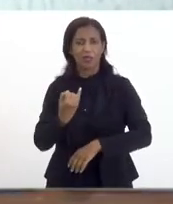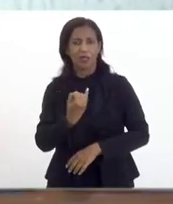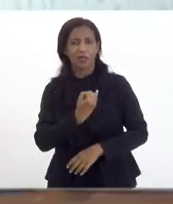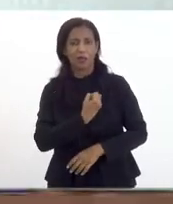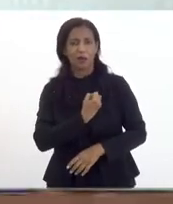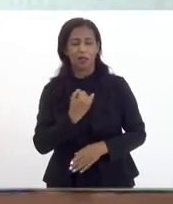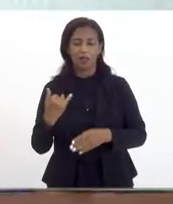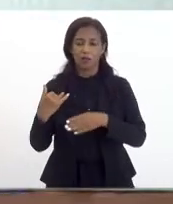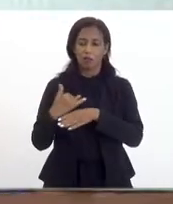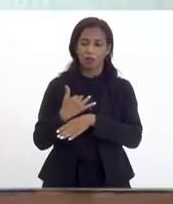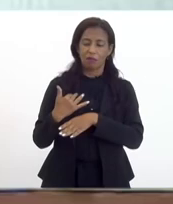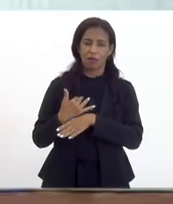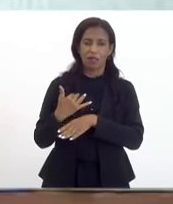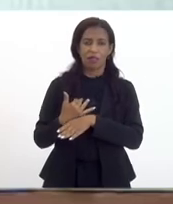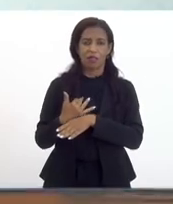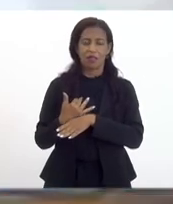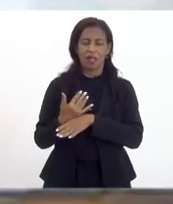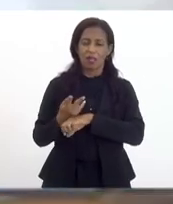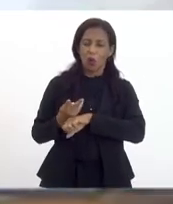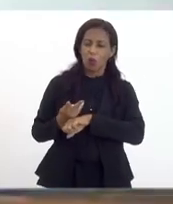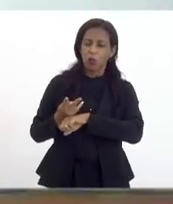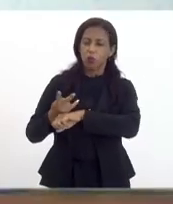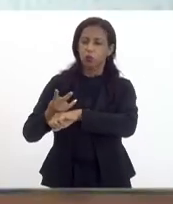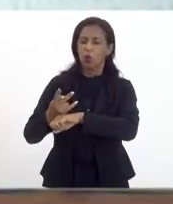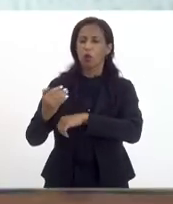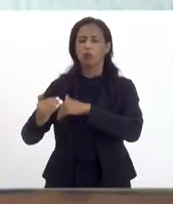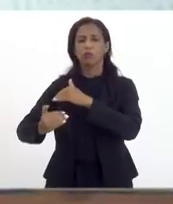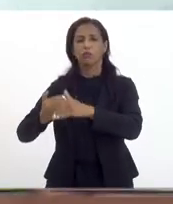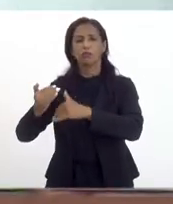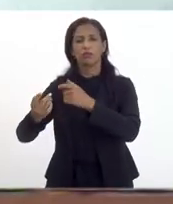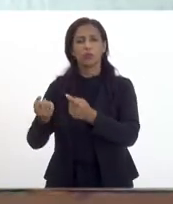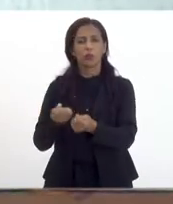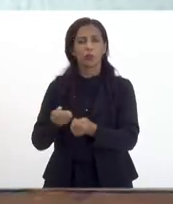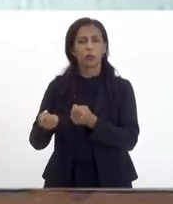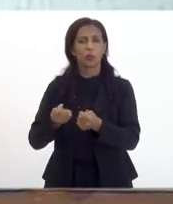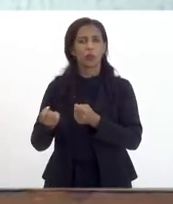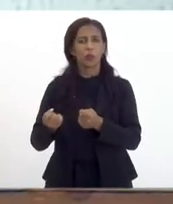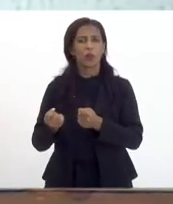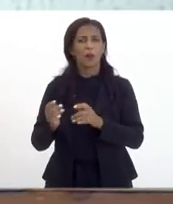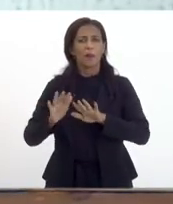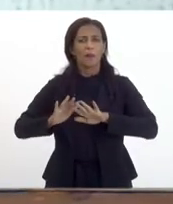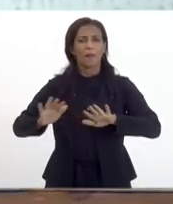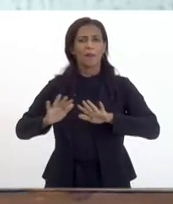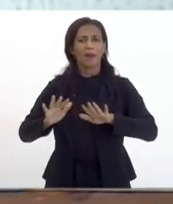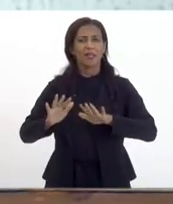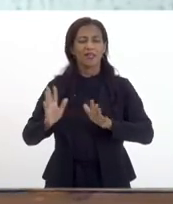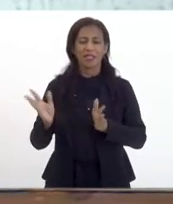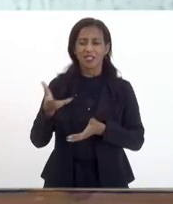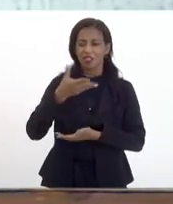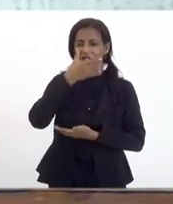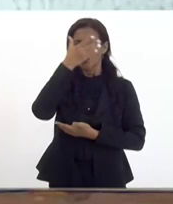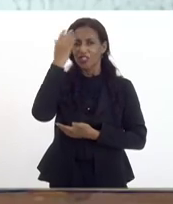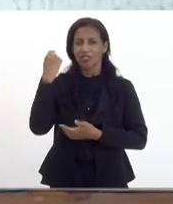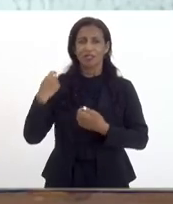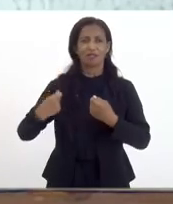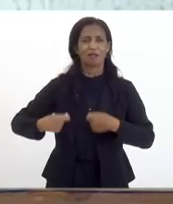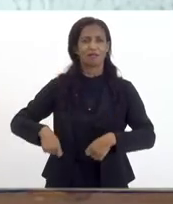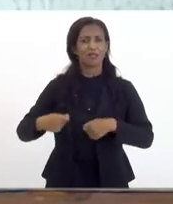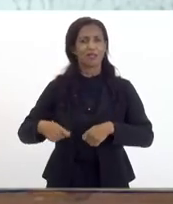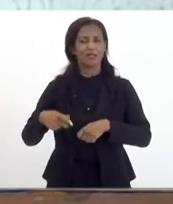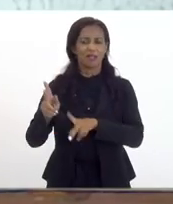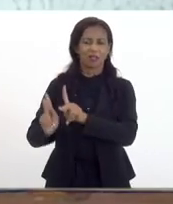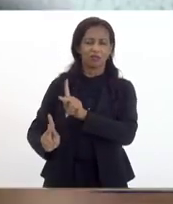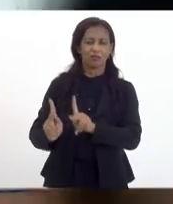em busca do desenvolvimento econômico mas sem aquecer o atendimento das necessidades dos